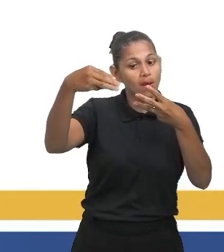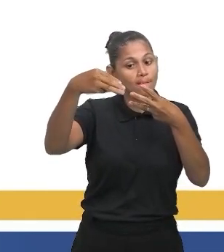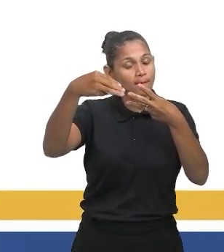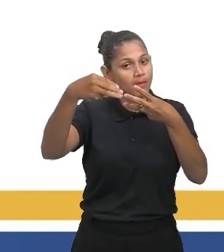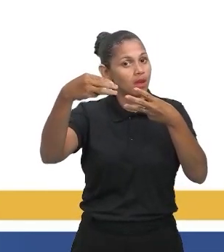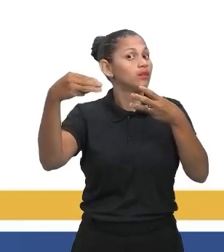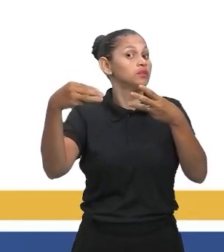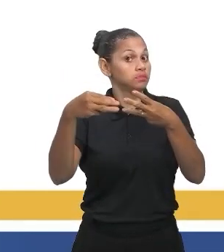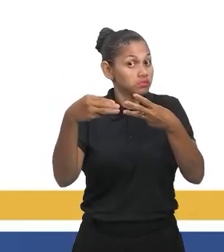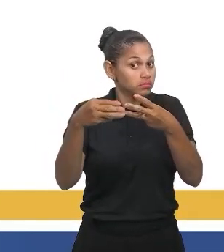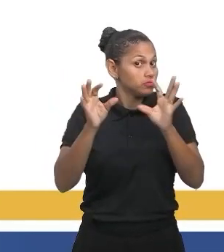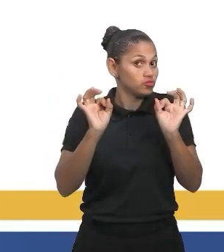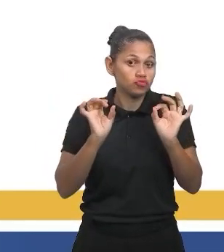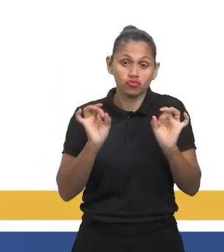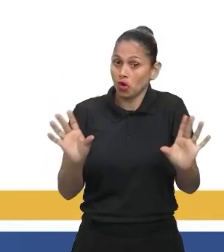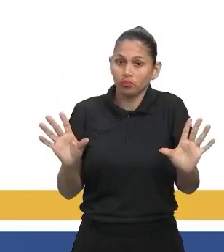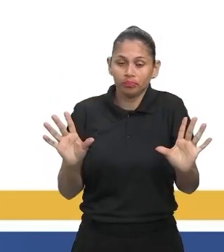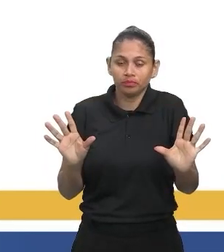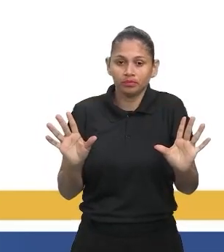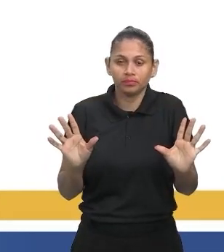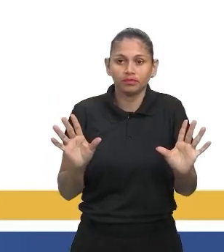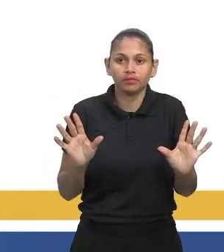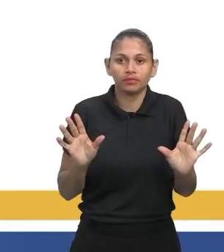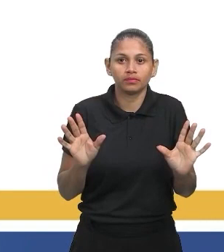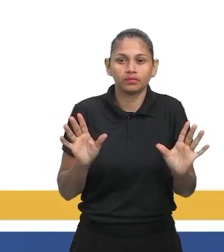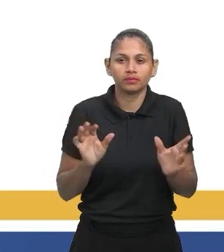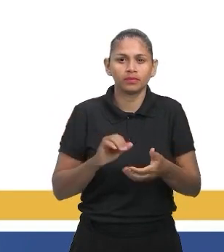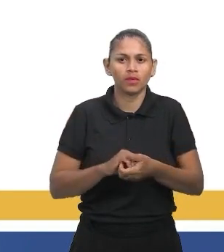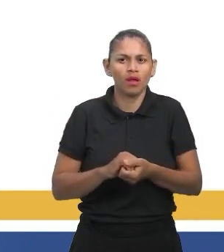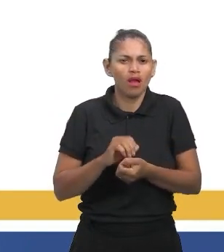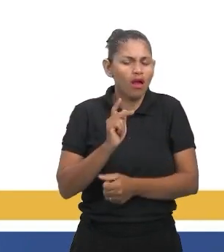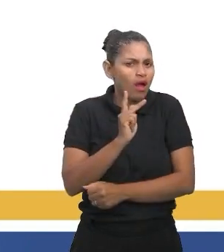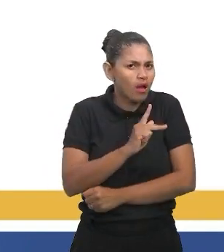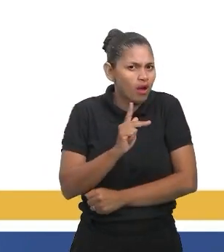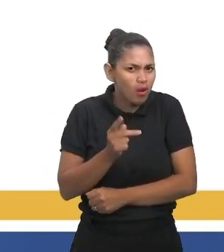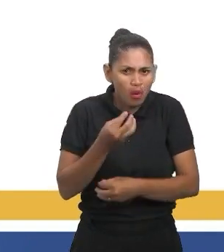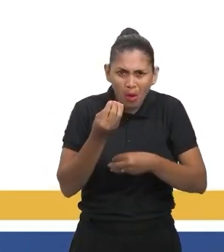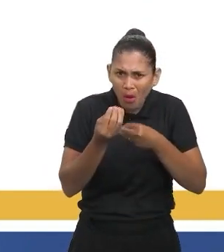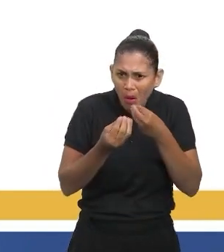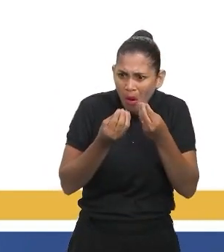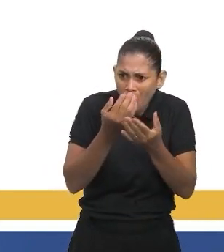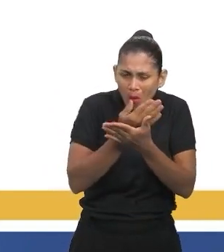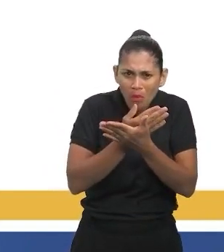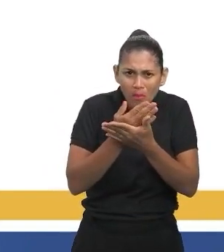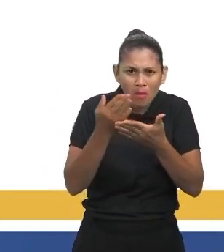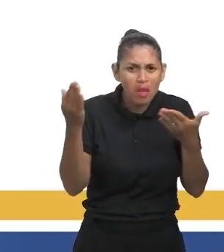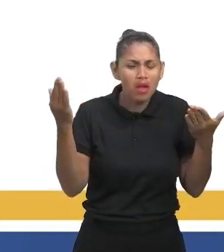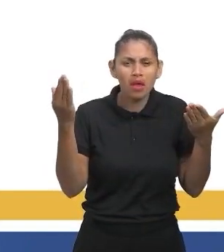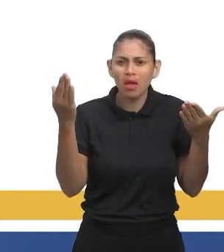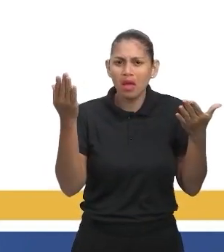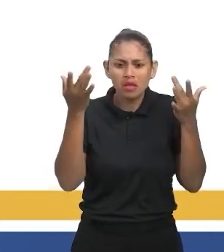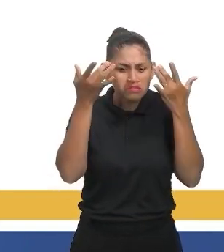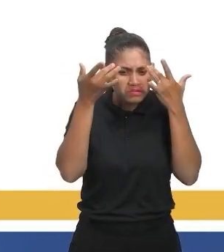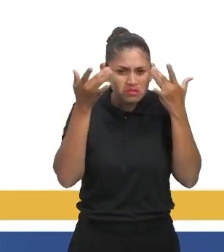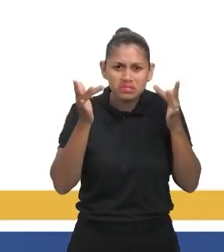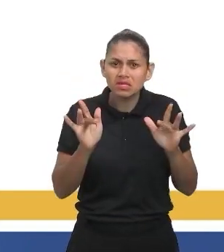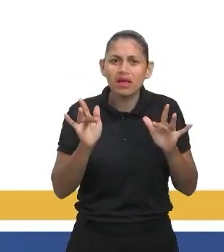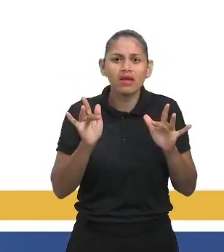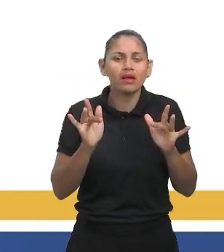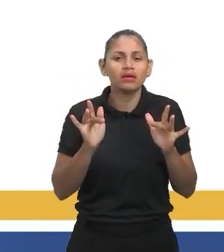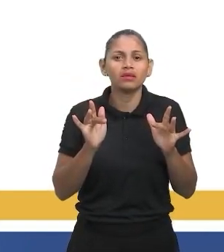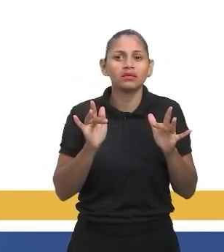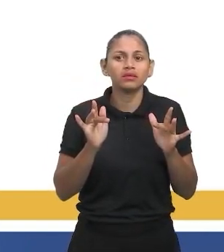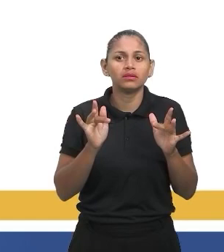teremos o quê? Destaque esses pontos que são mais importantes. Ah, professor, por onde que começa? Não lembro por onde. Aí você fica lá com a cara da